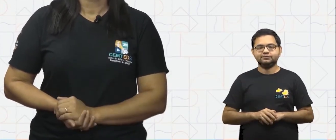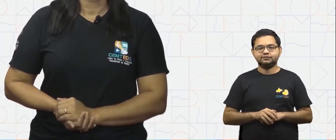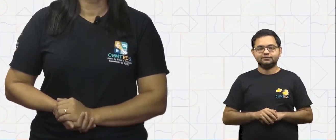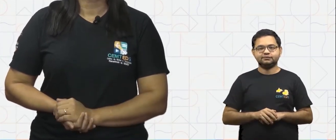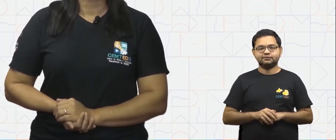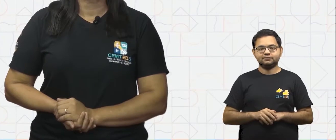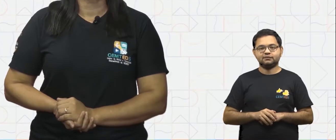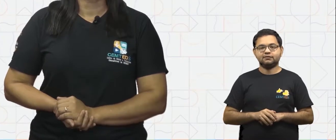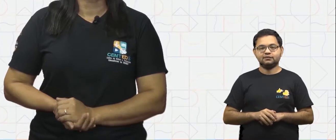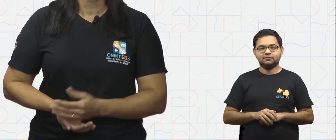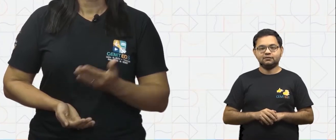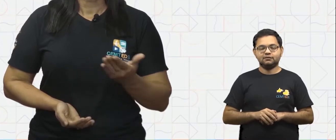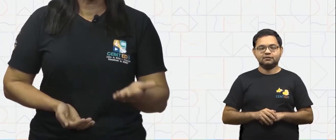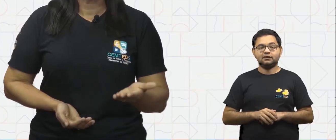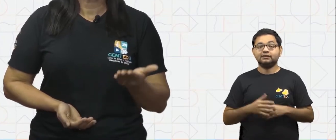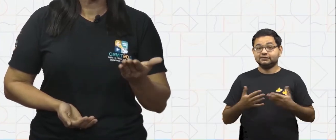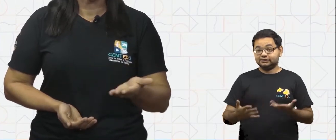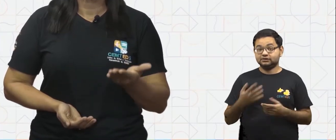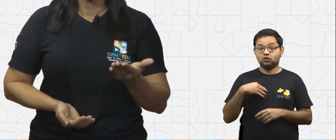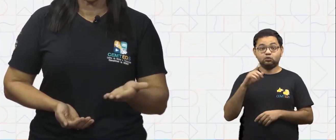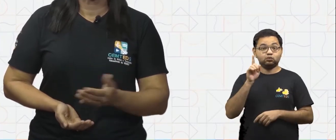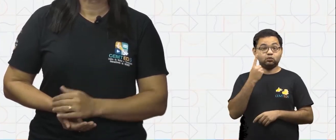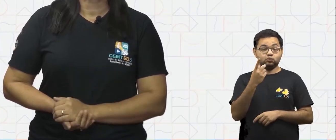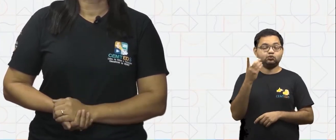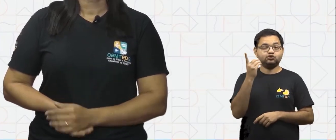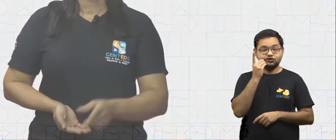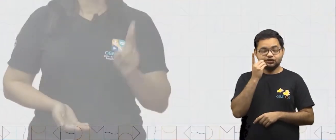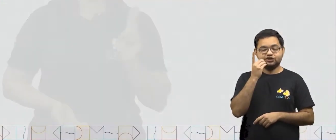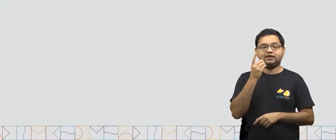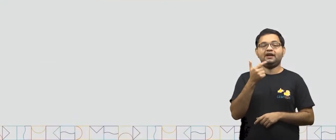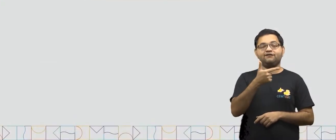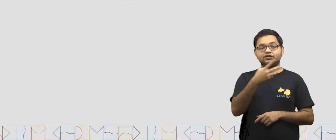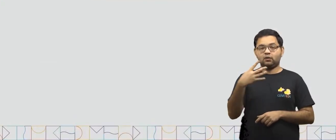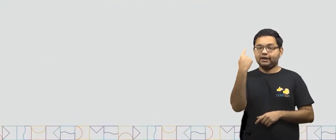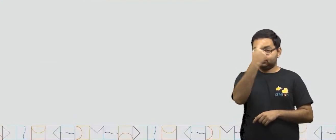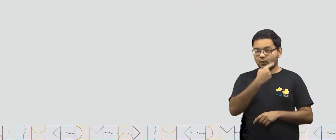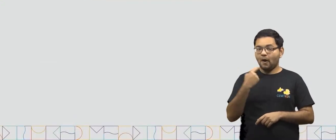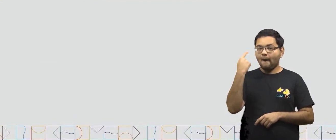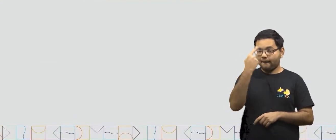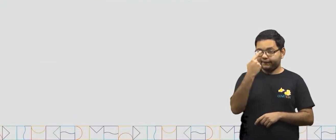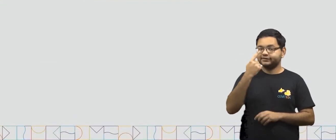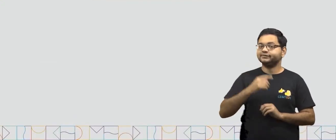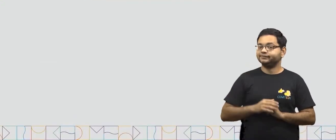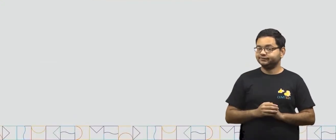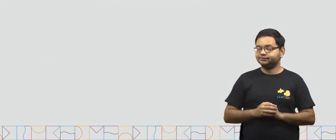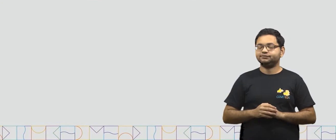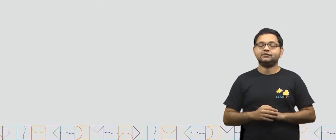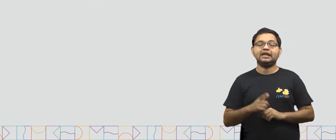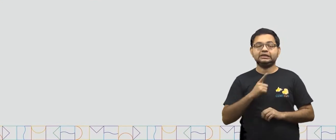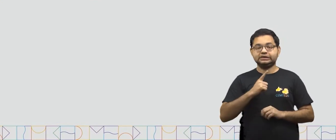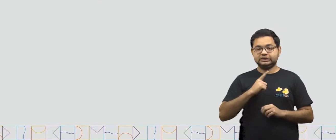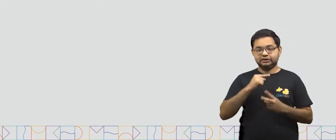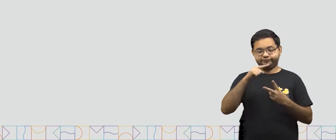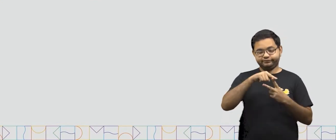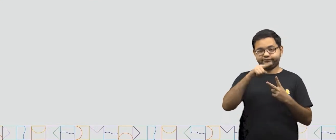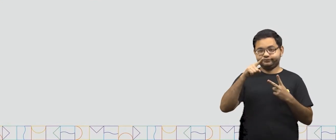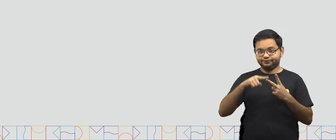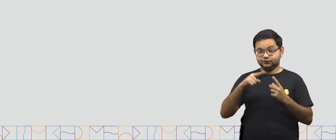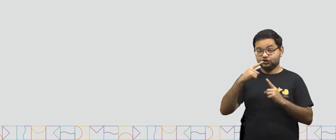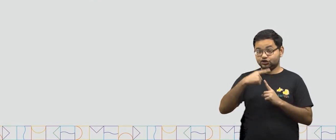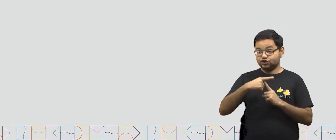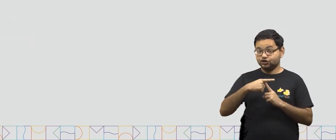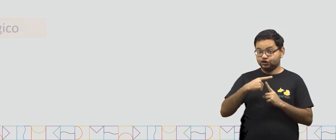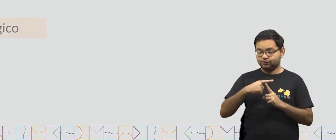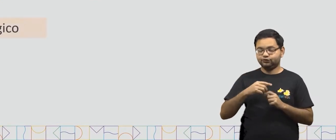tem duração de 24 horas. Temos dois tipos de relógio. O relógio